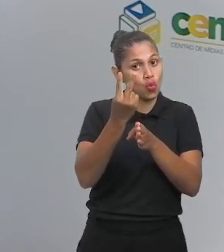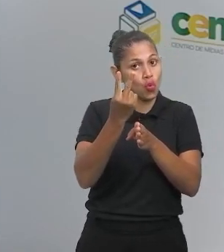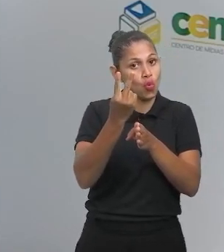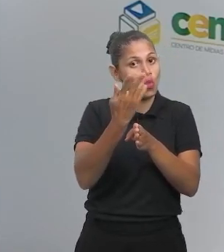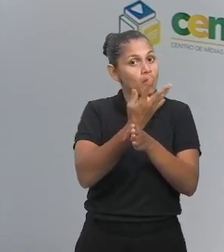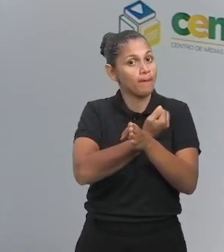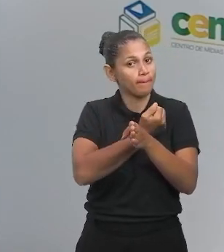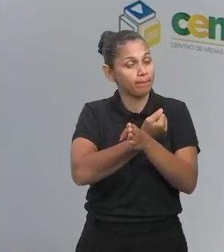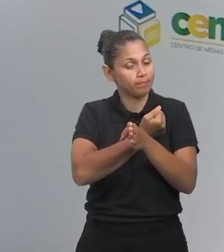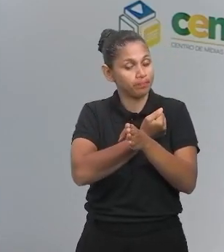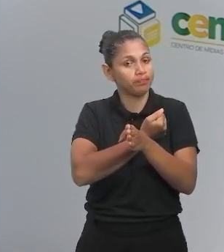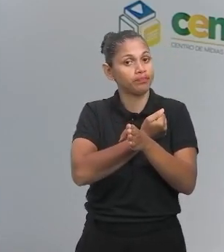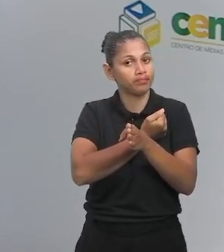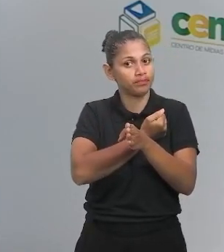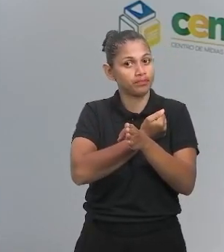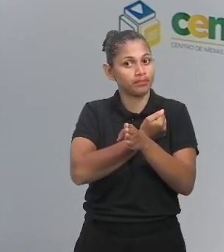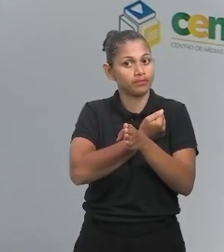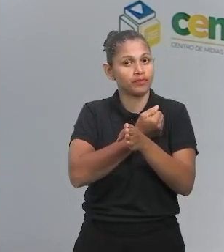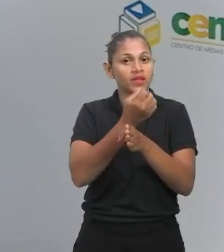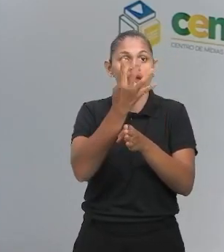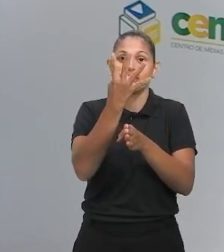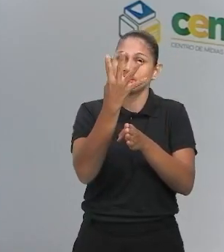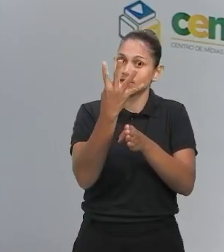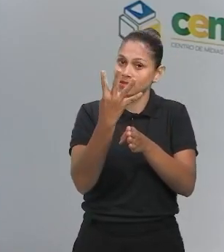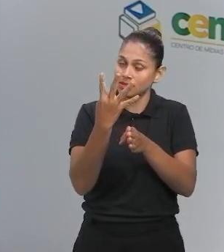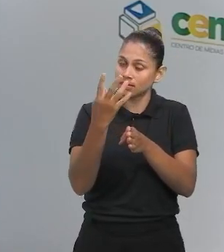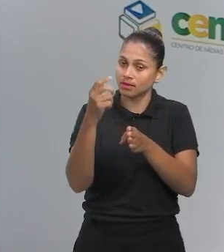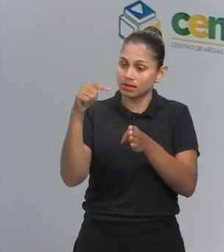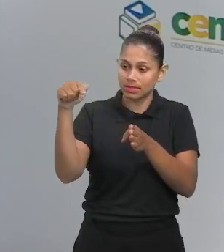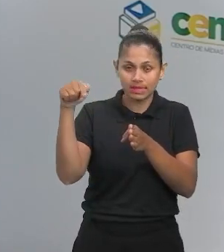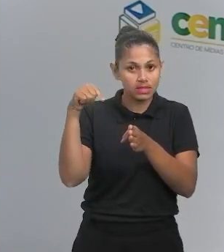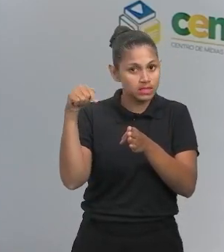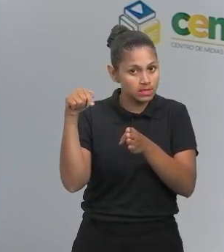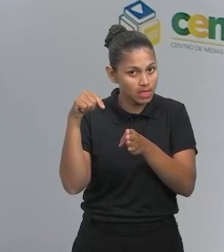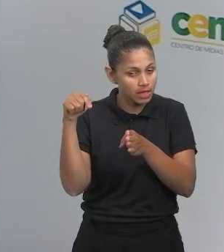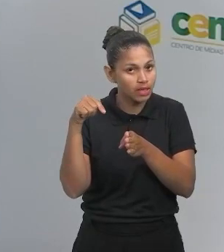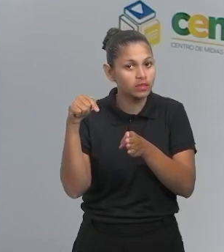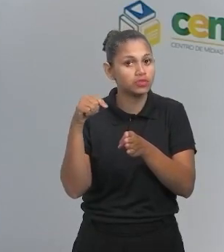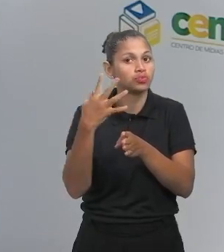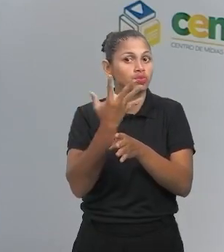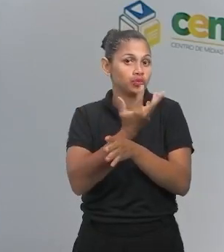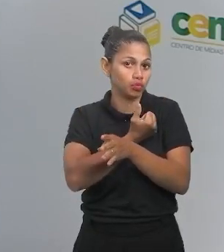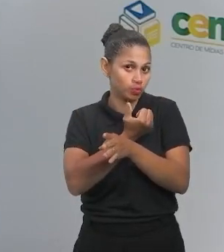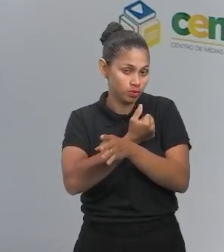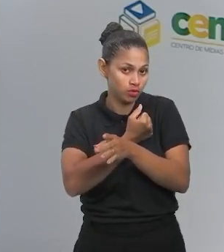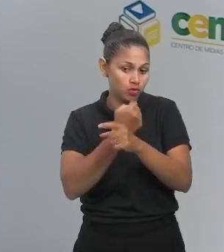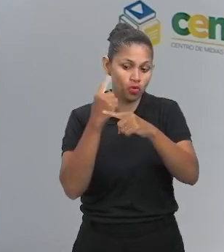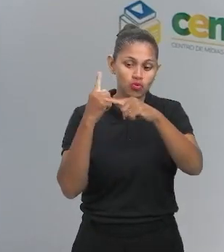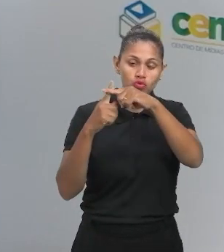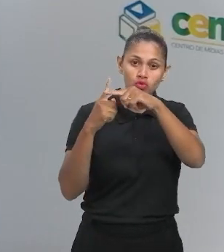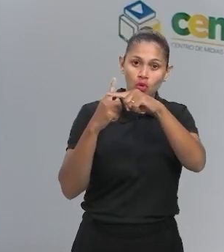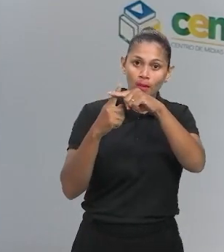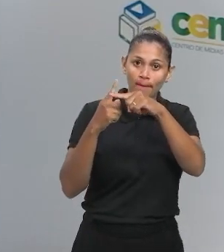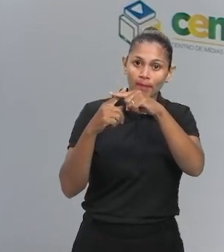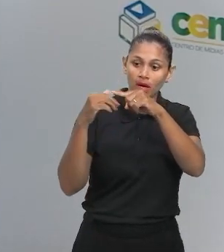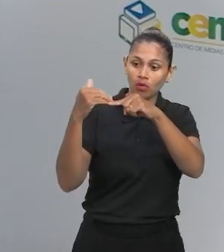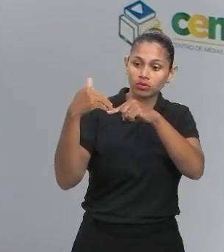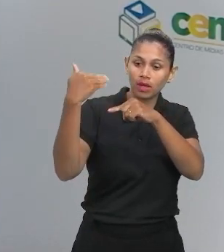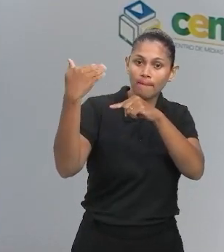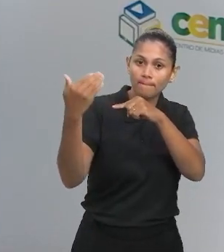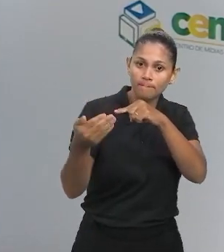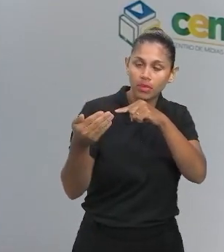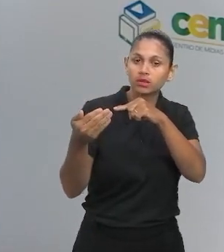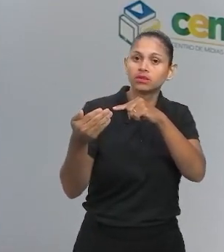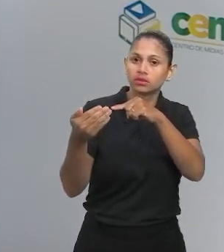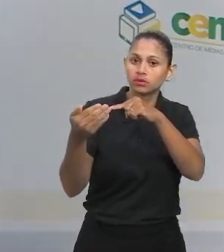14 dividido por 2 dá 7. Então, eu vou pegar o sétimo termo, que é o nosso primeiro termo central, e somar com o número que vem na frente dele, que